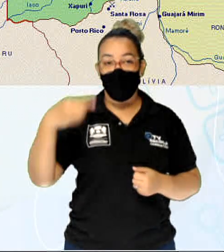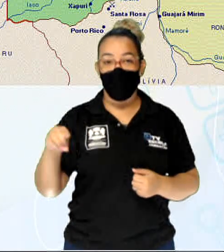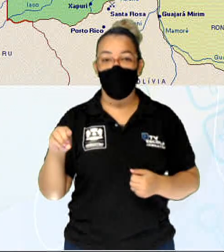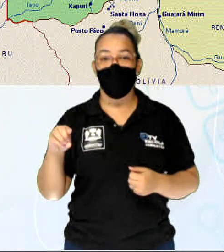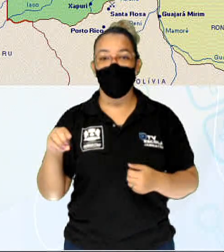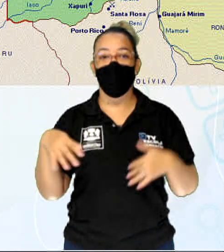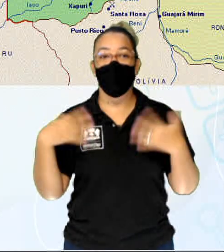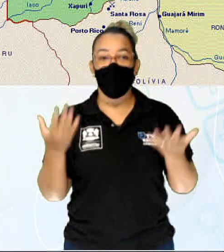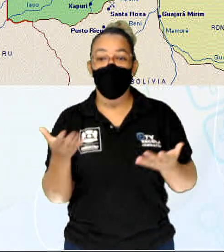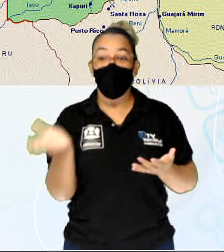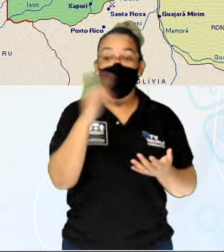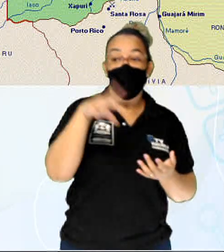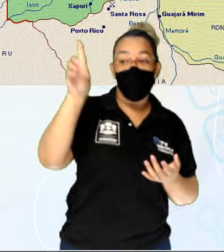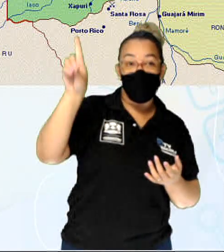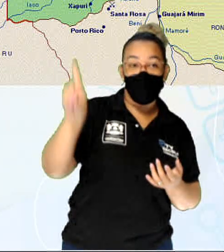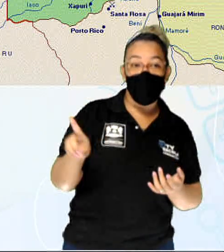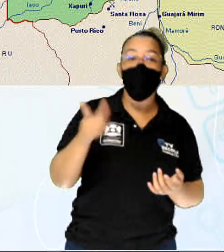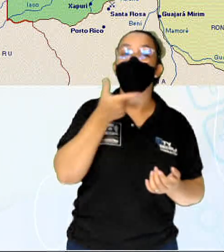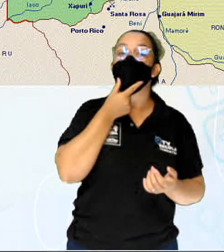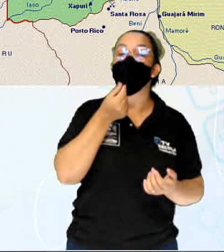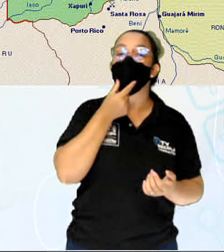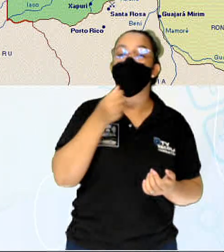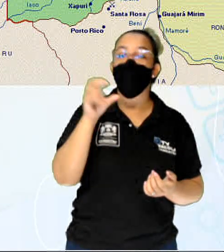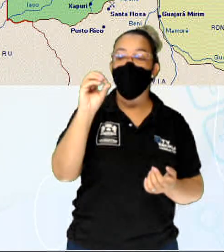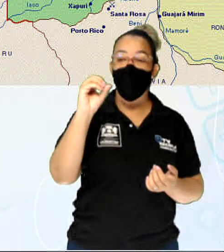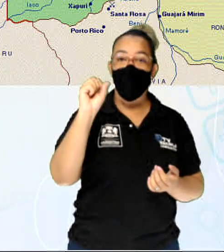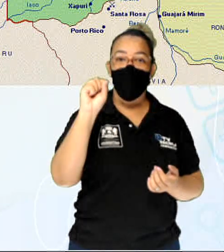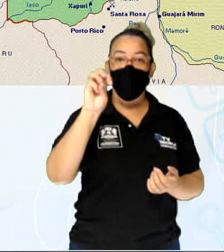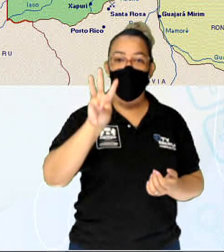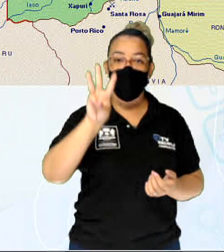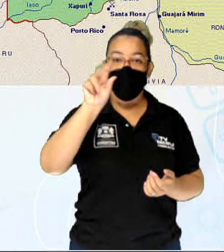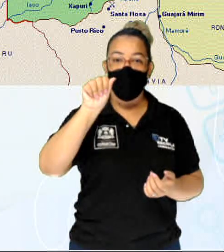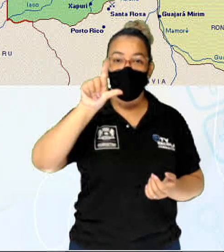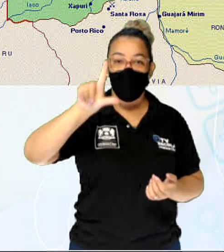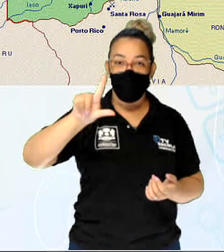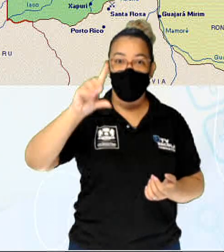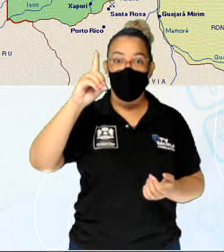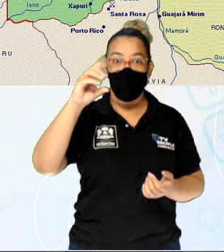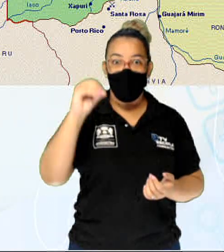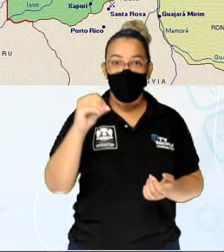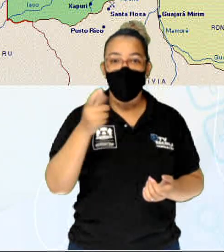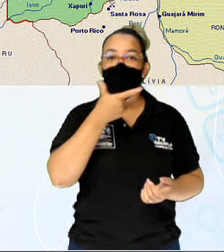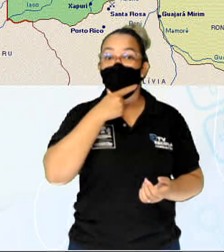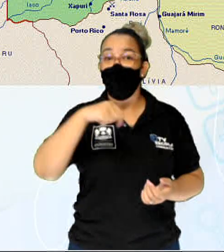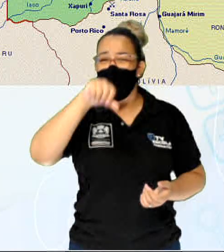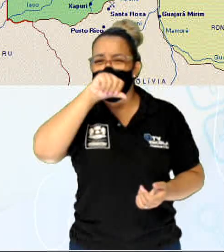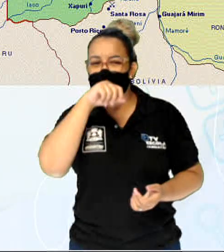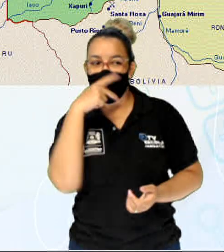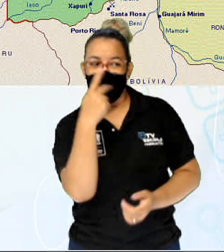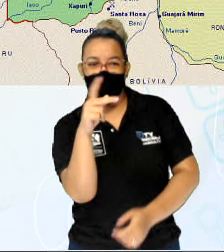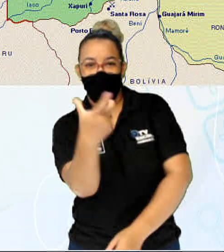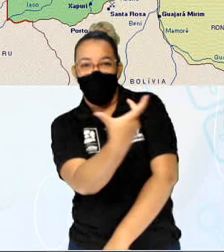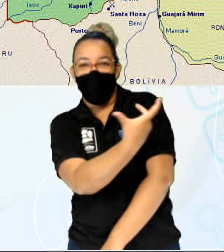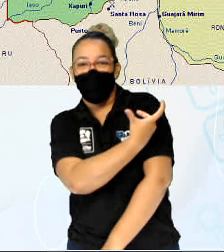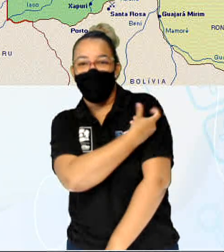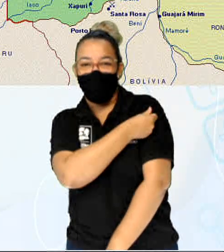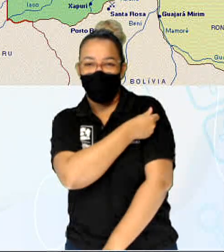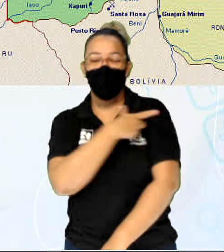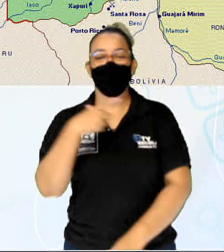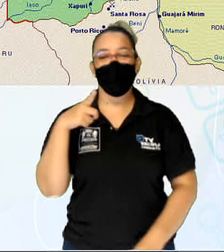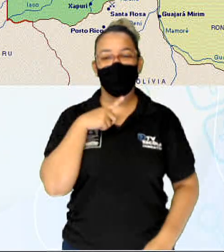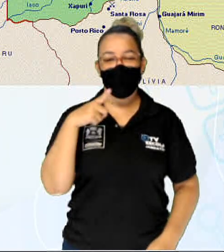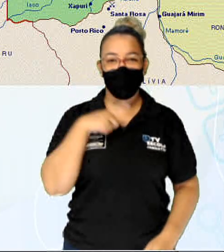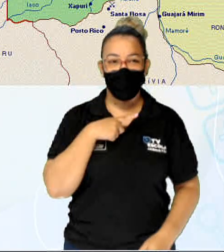encontrar aí Oswaldo Cruz, ali, cabelo branco, bigodão, que é o pai das vacinas, né? Já está todo mundo aí organizando. E